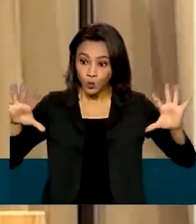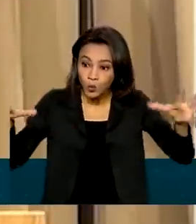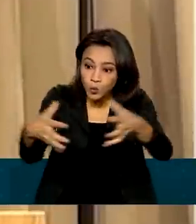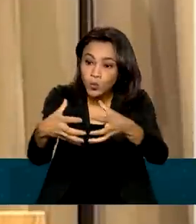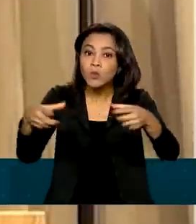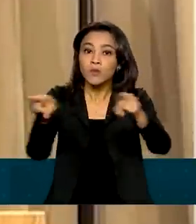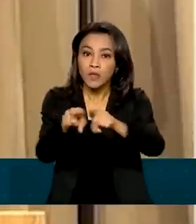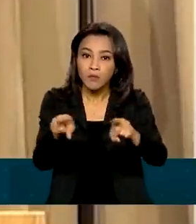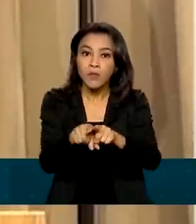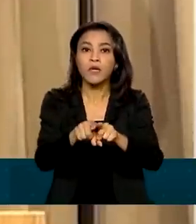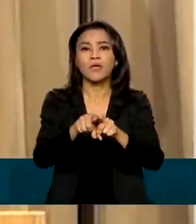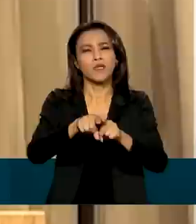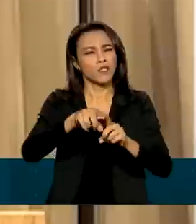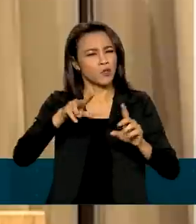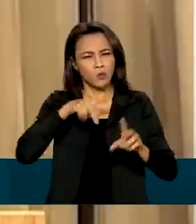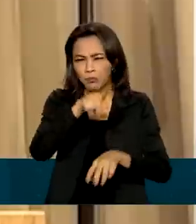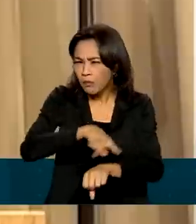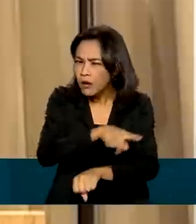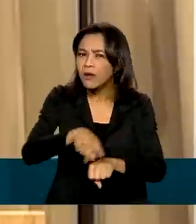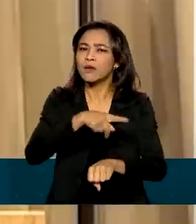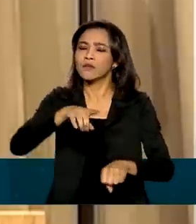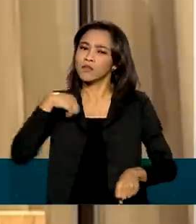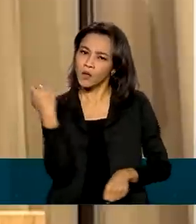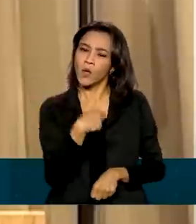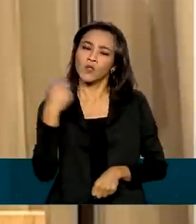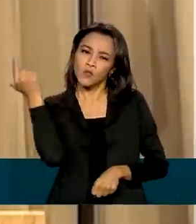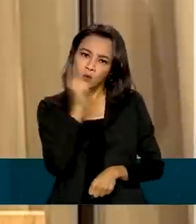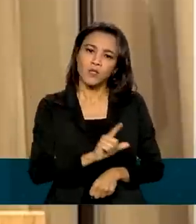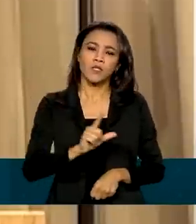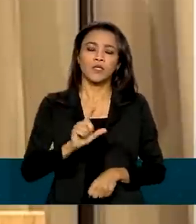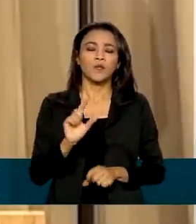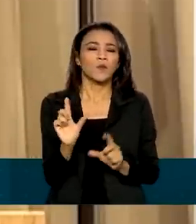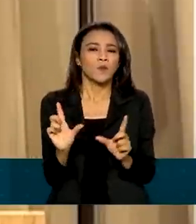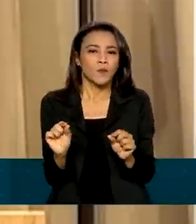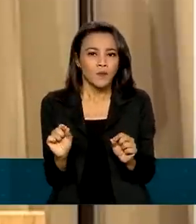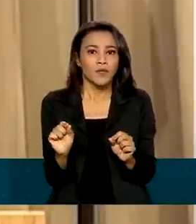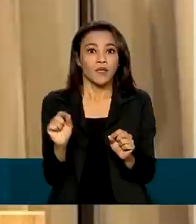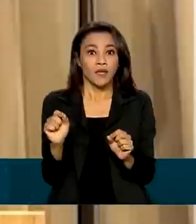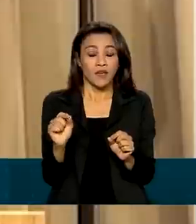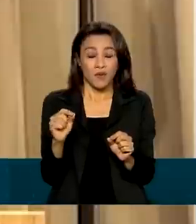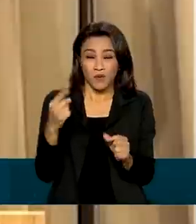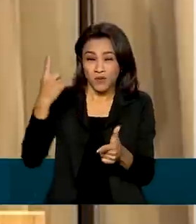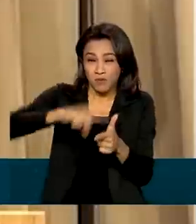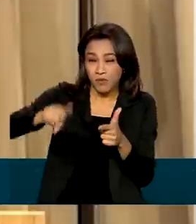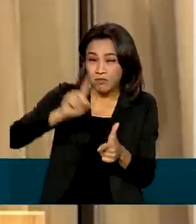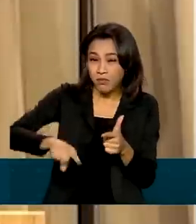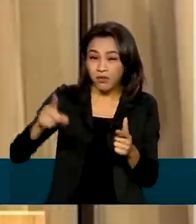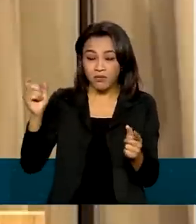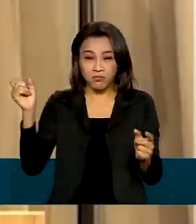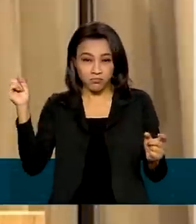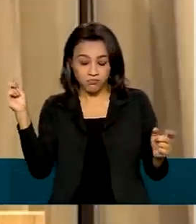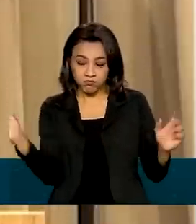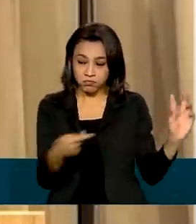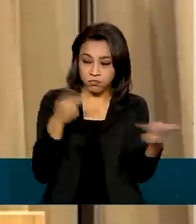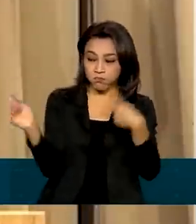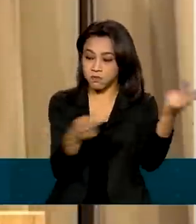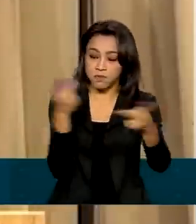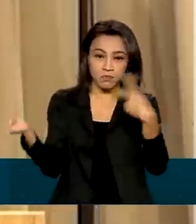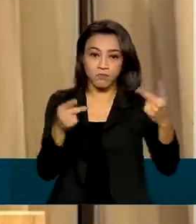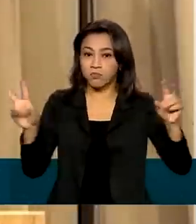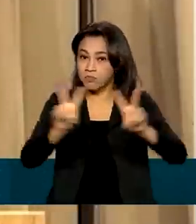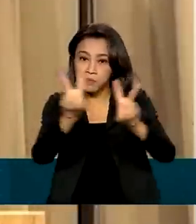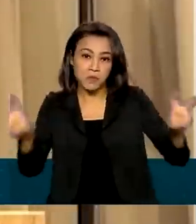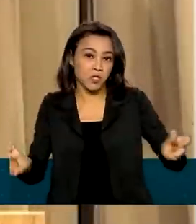através da vacinação em massa, nós iremos superar as adversidades em saúde pública que possa acontecer